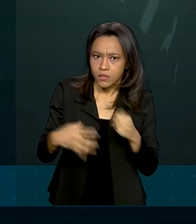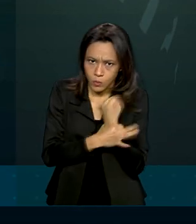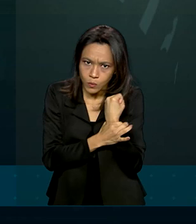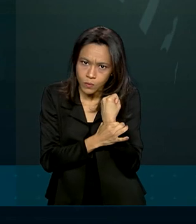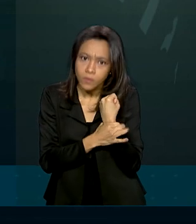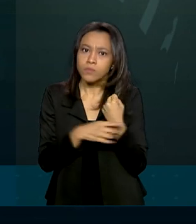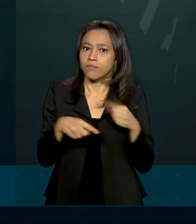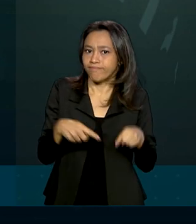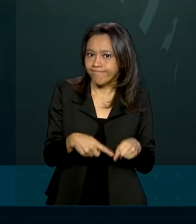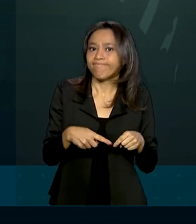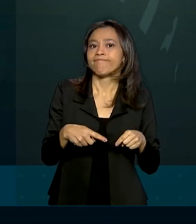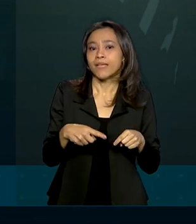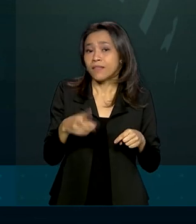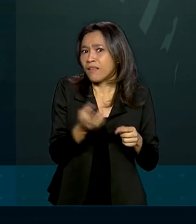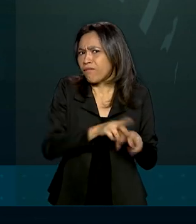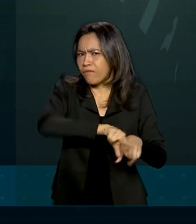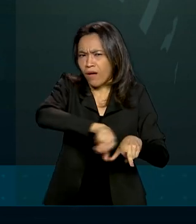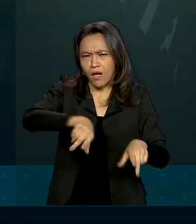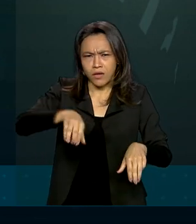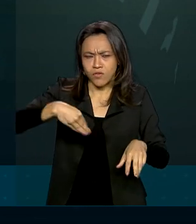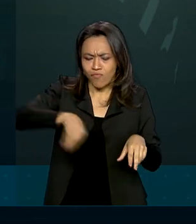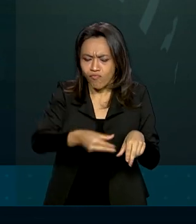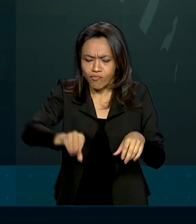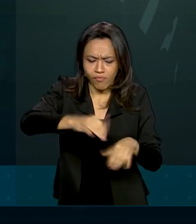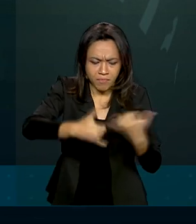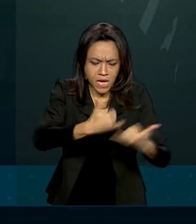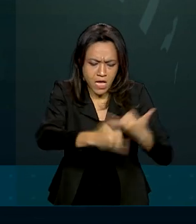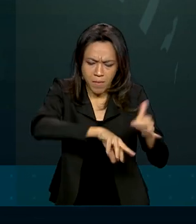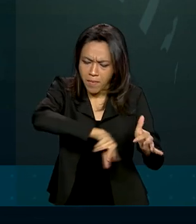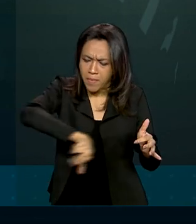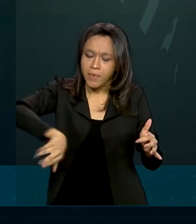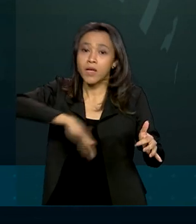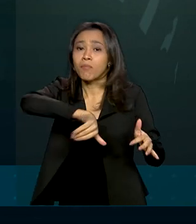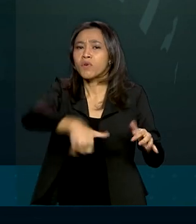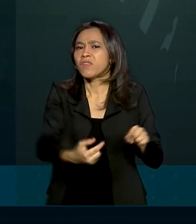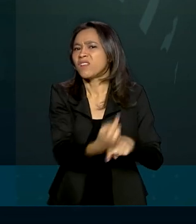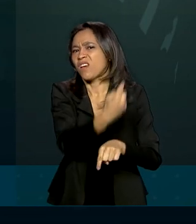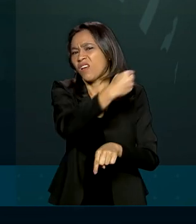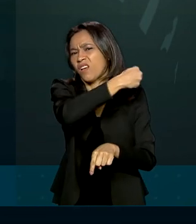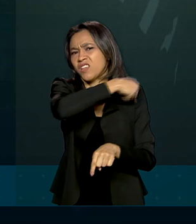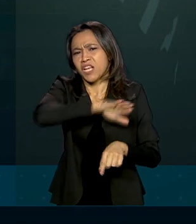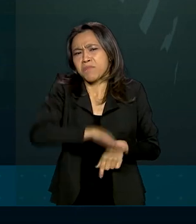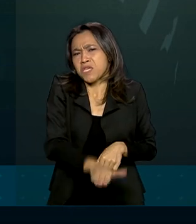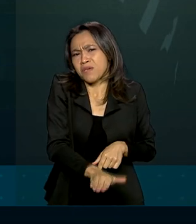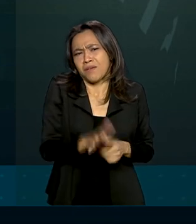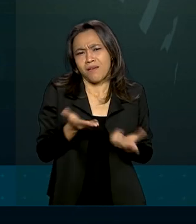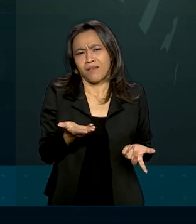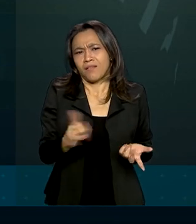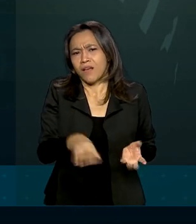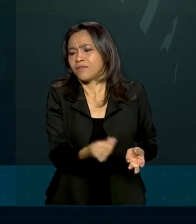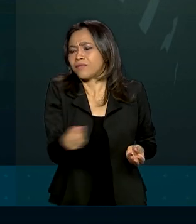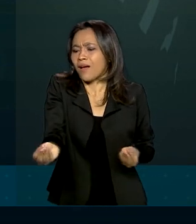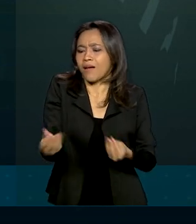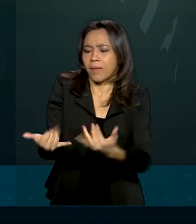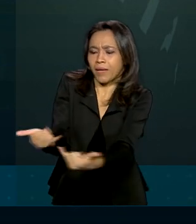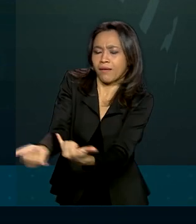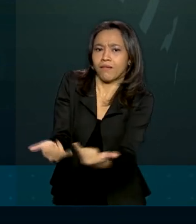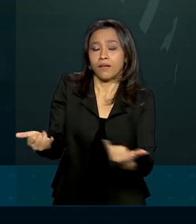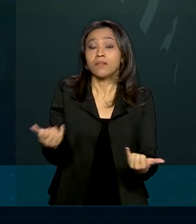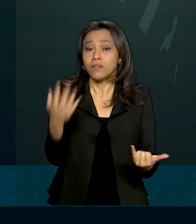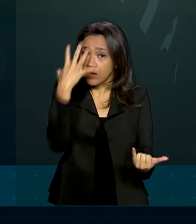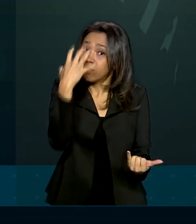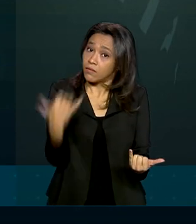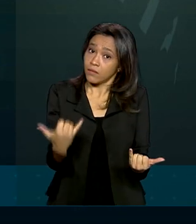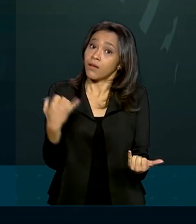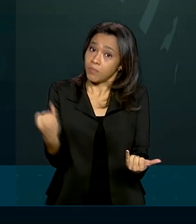duráveis, porque tem muito brinquedo aqui que a gente aproveita desde quando as crianças eram pequenas. Então, a gente vê que realmente